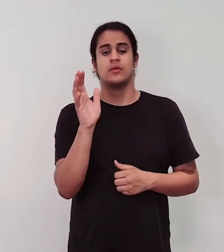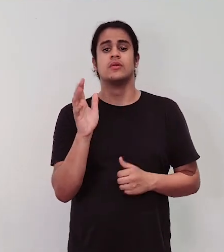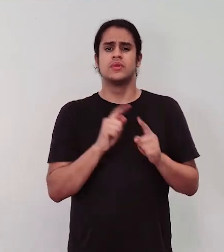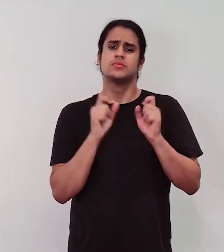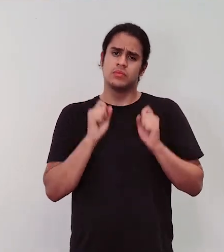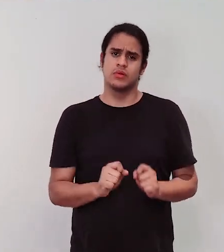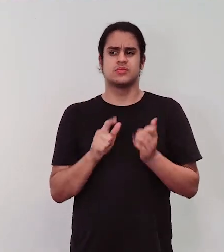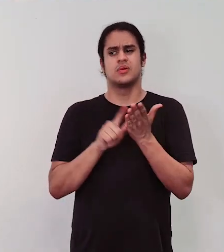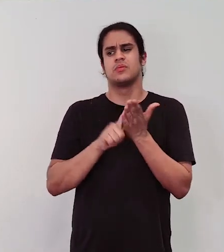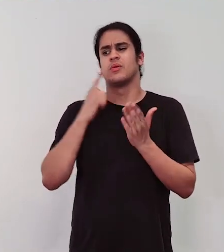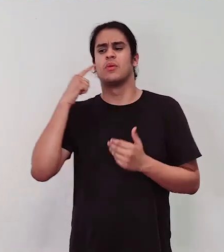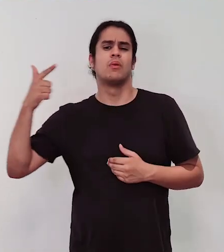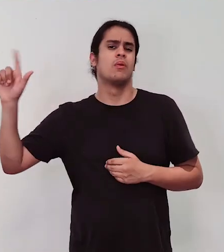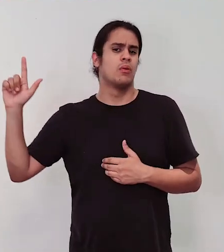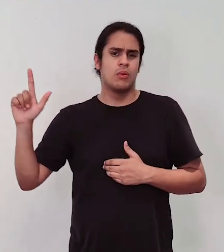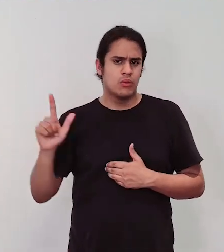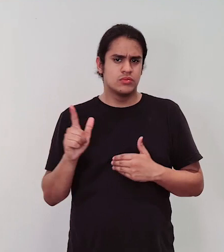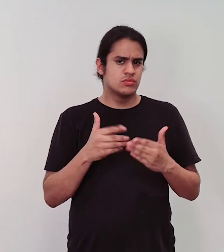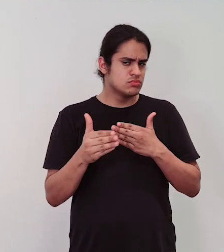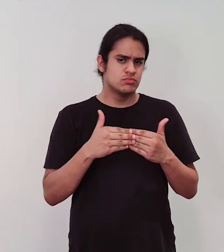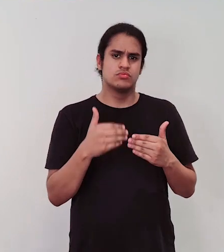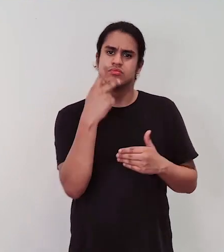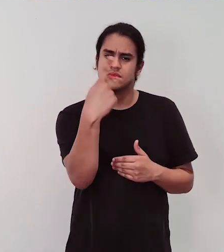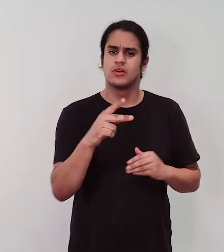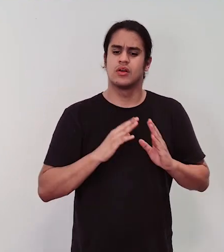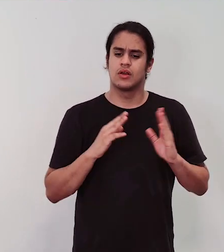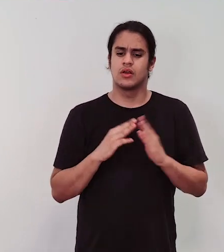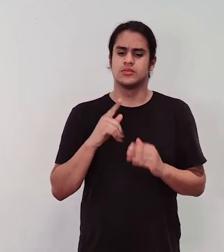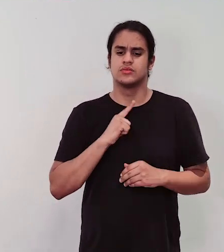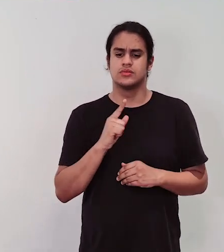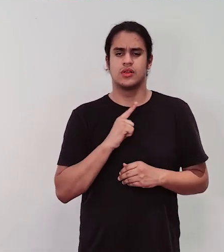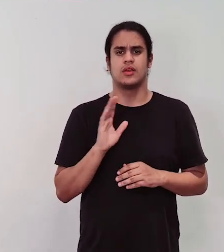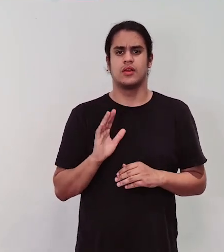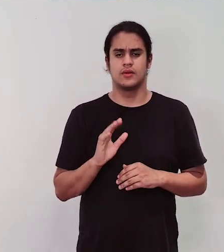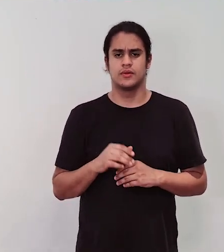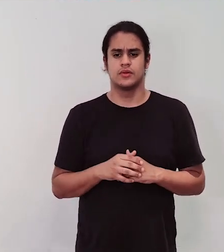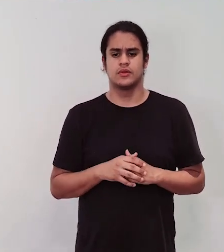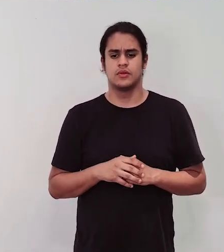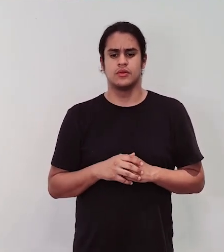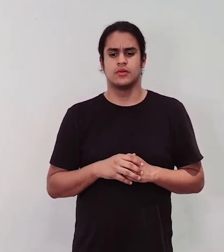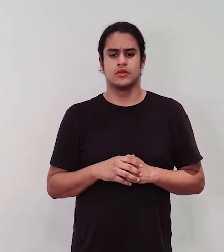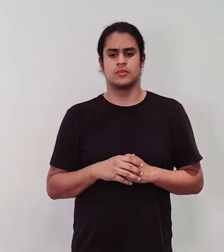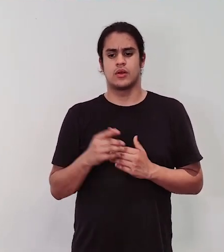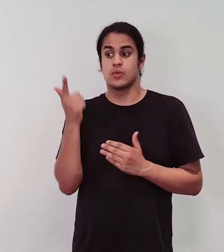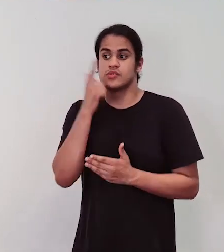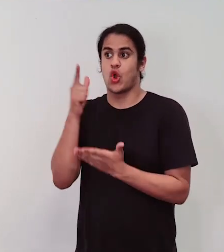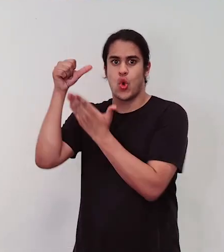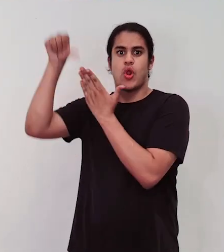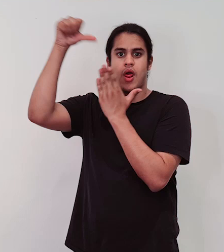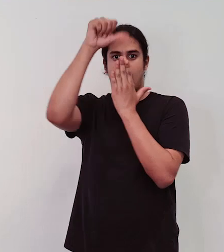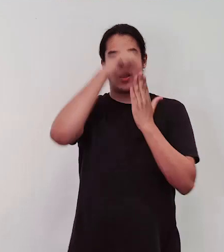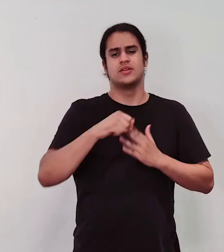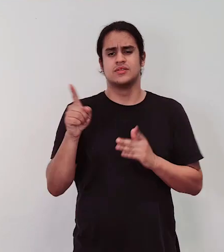papel, adesivo, qualquer papel que você tiver depois puder colar ele em algum lugar. Esse daqui é